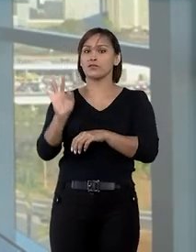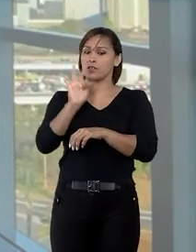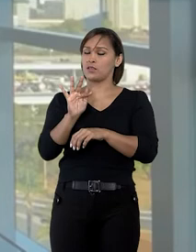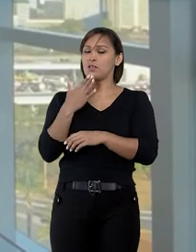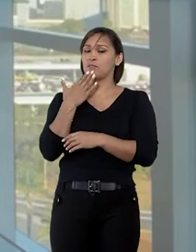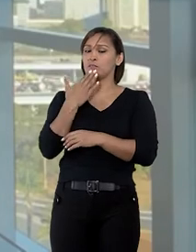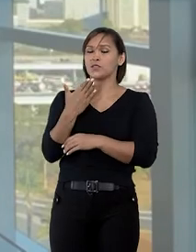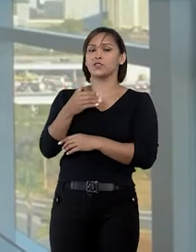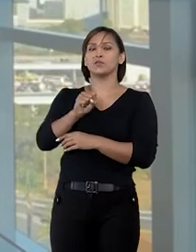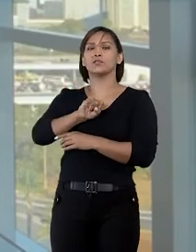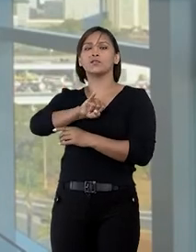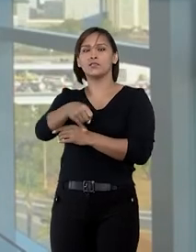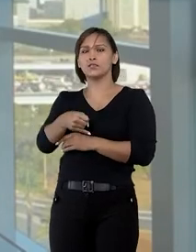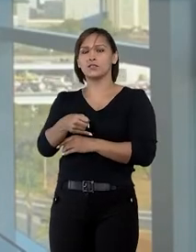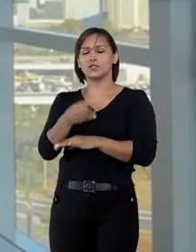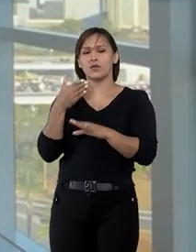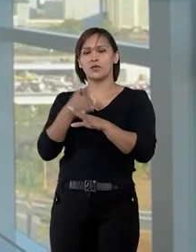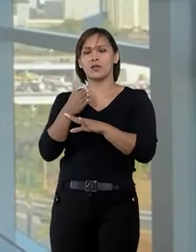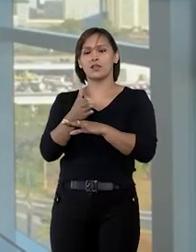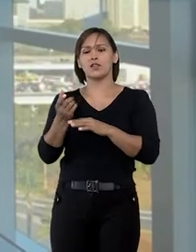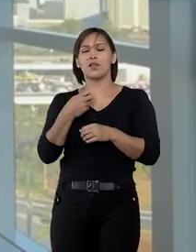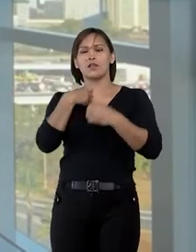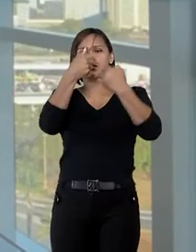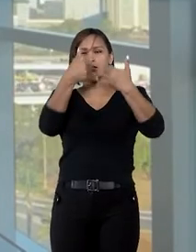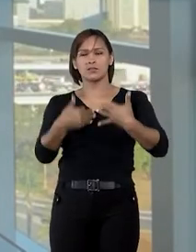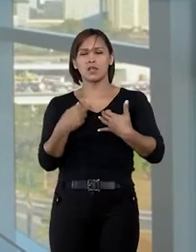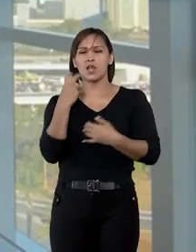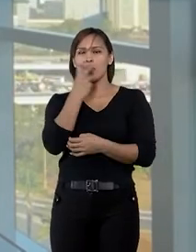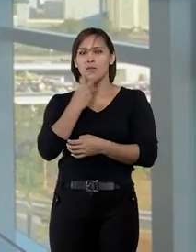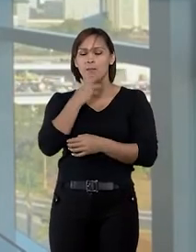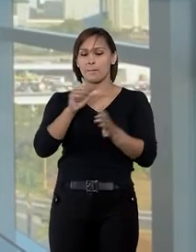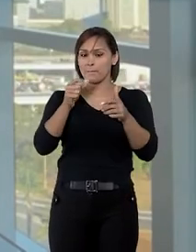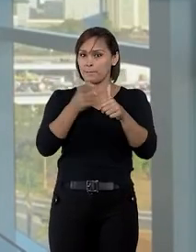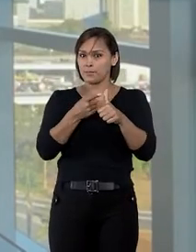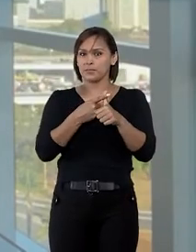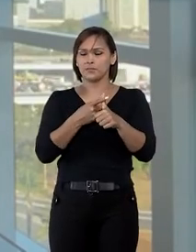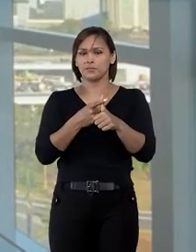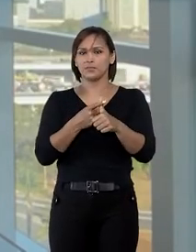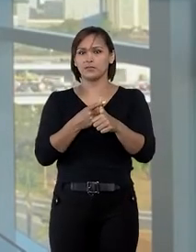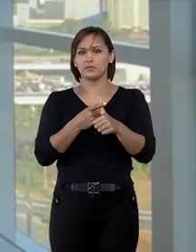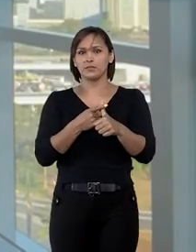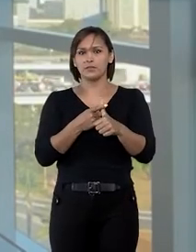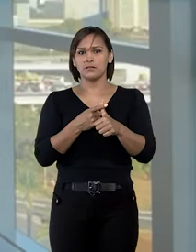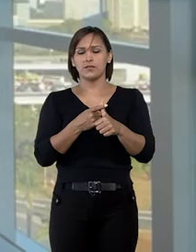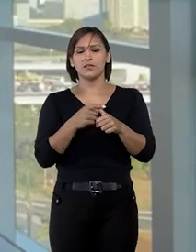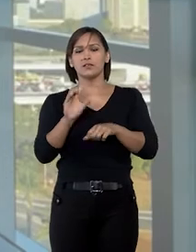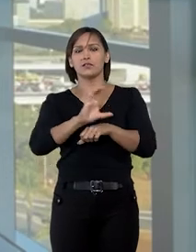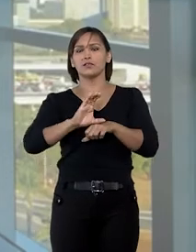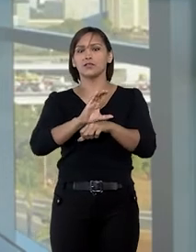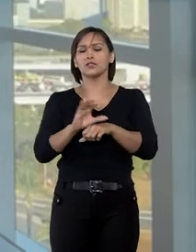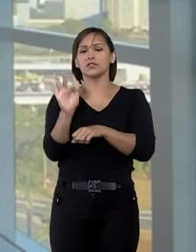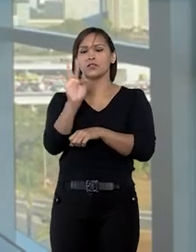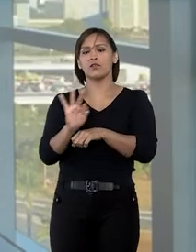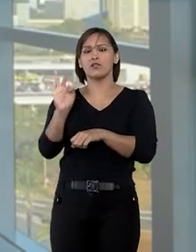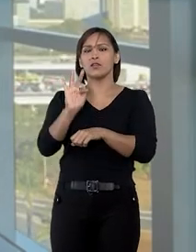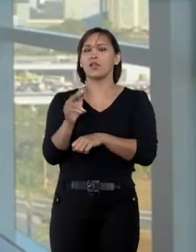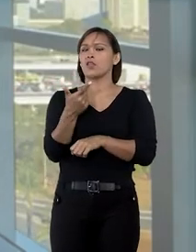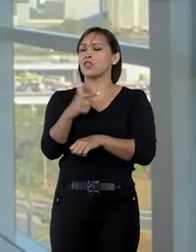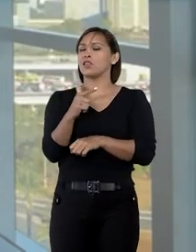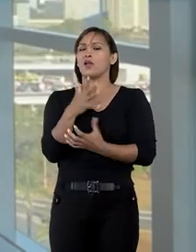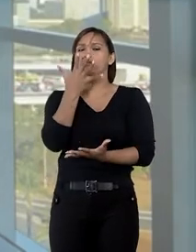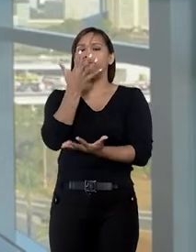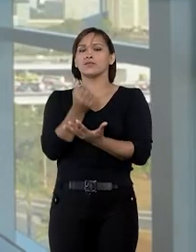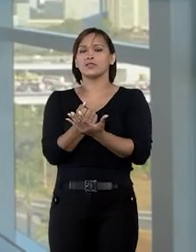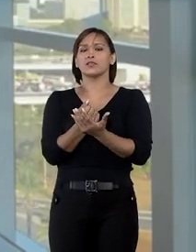recorremos ao STJ sustentando que, em primeiro lugar, a Constituição da República não